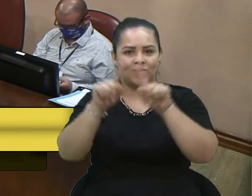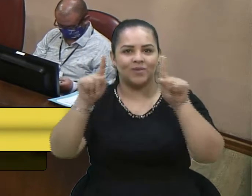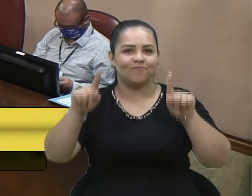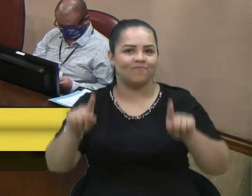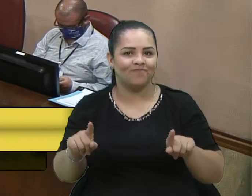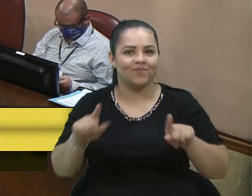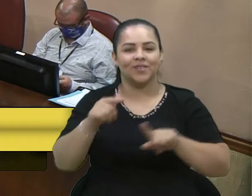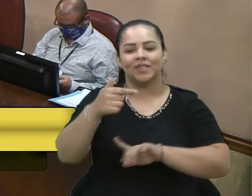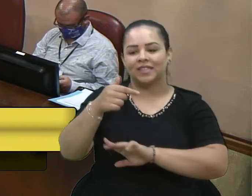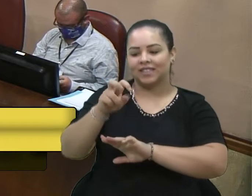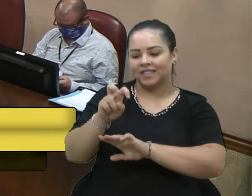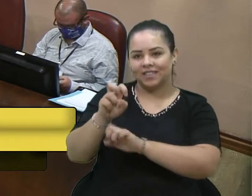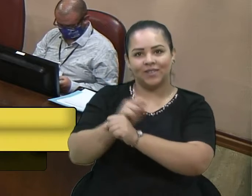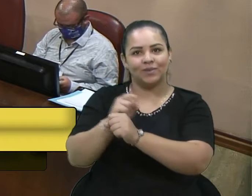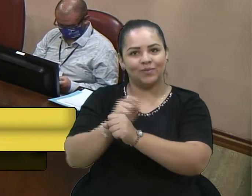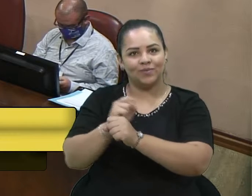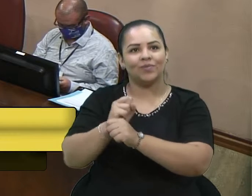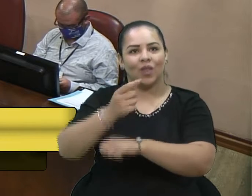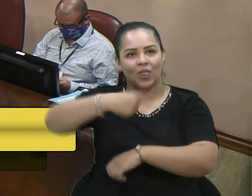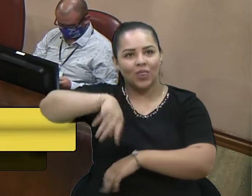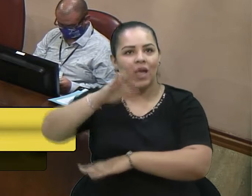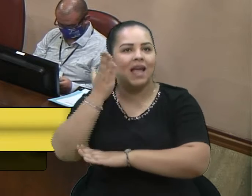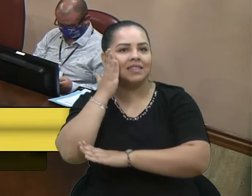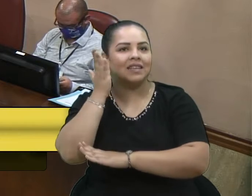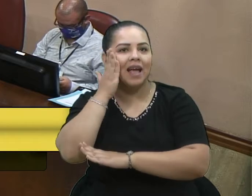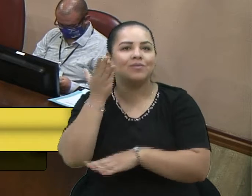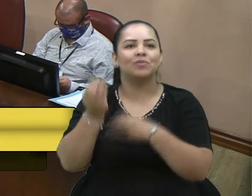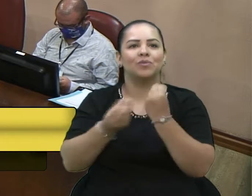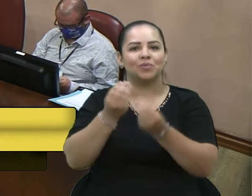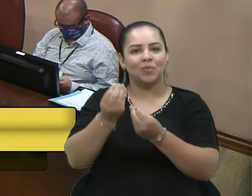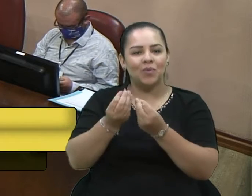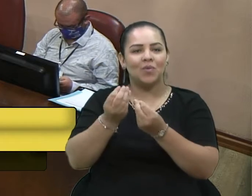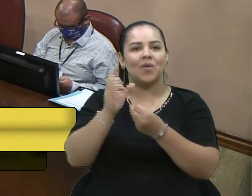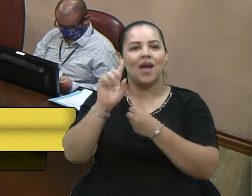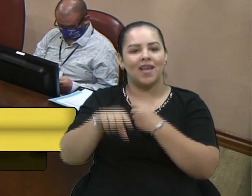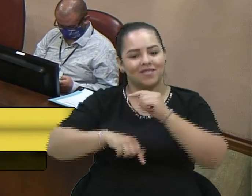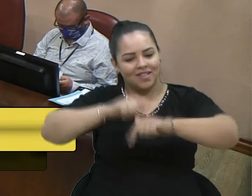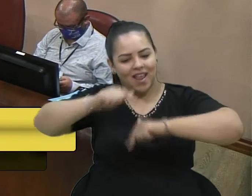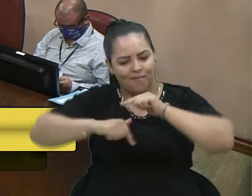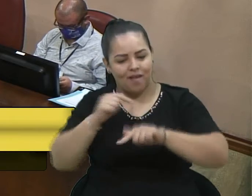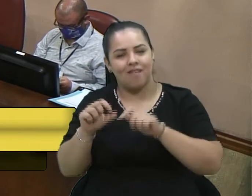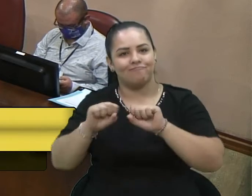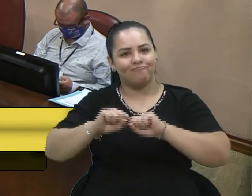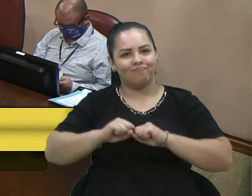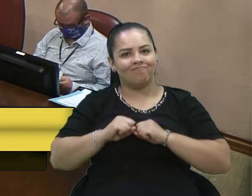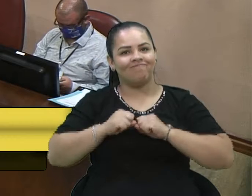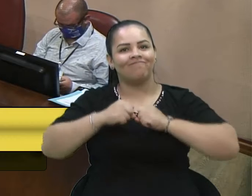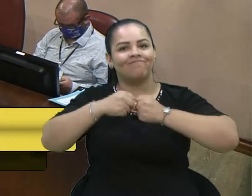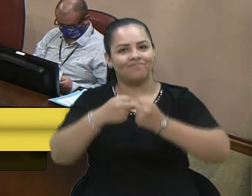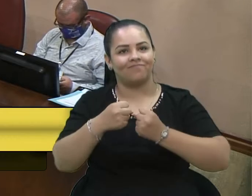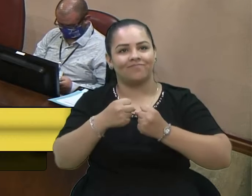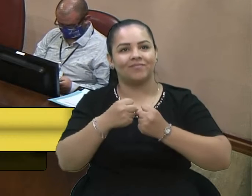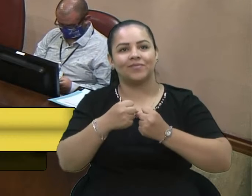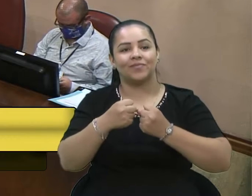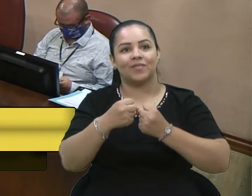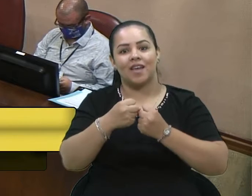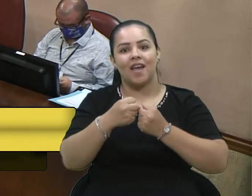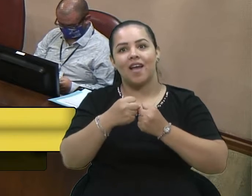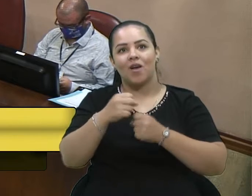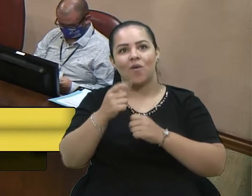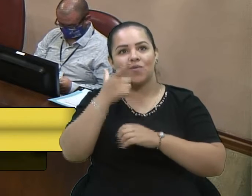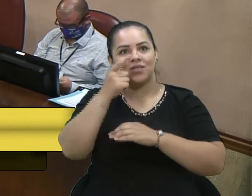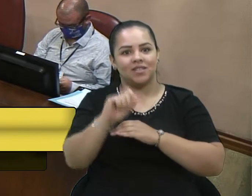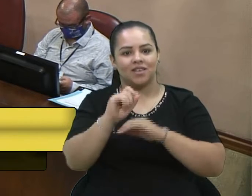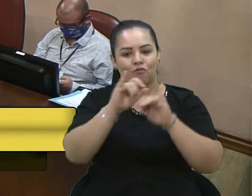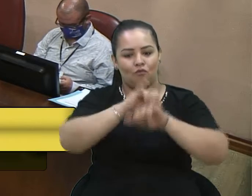75 anos que a gente sabe que são de muito trabalho e de muita dedicação a levar essas informações a toda a nossa cidade e a